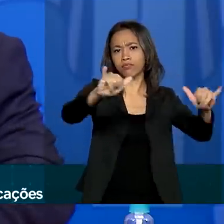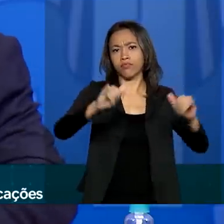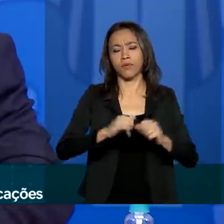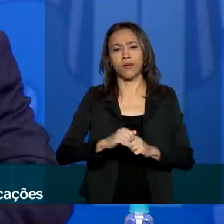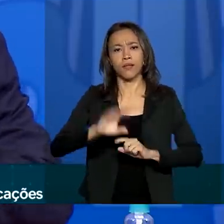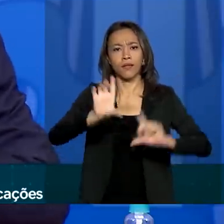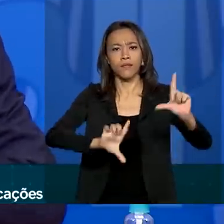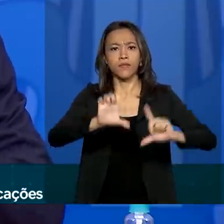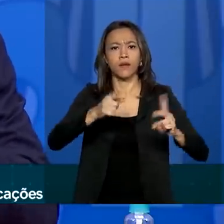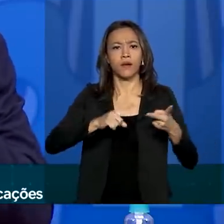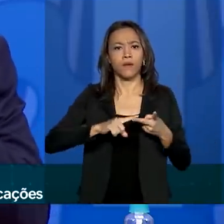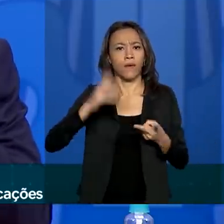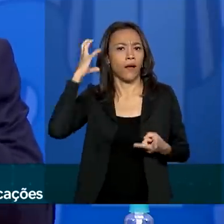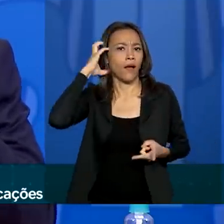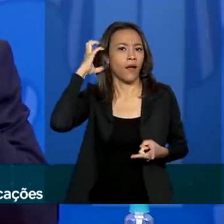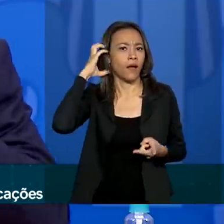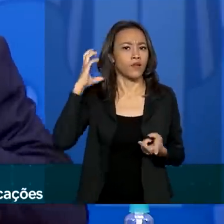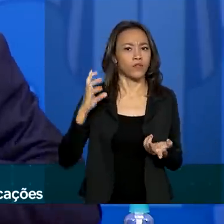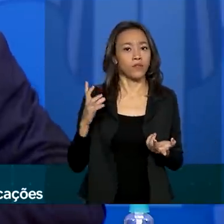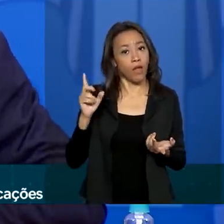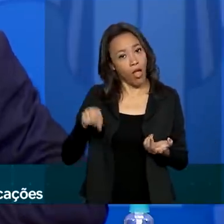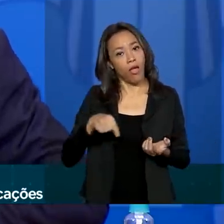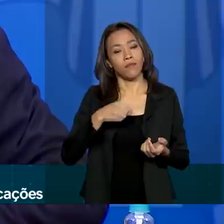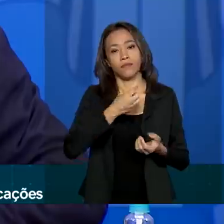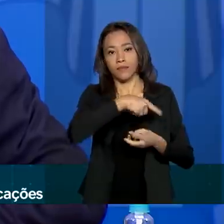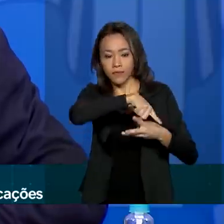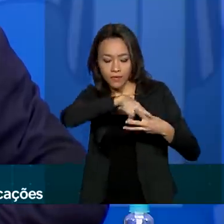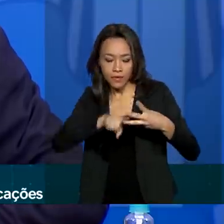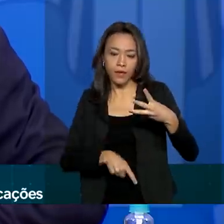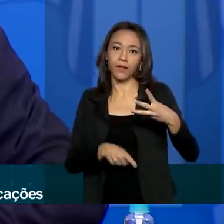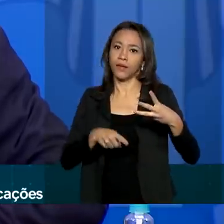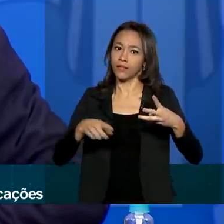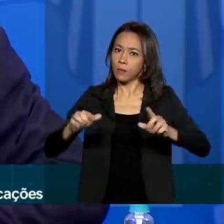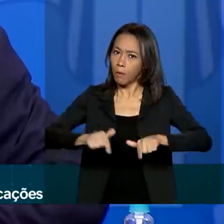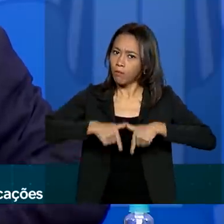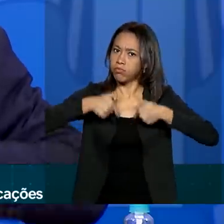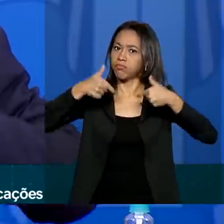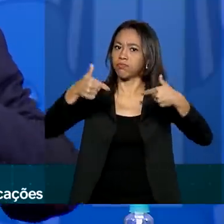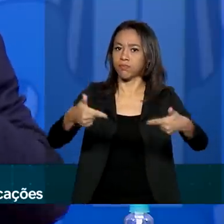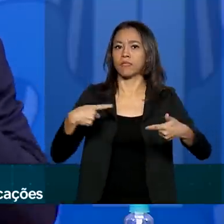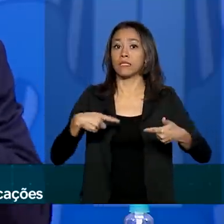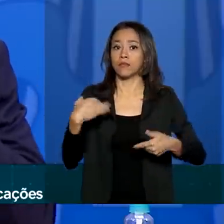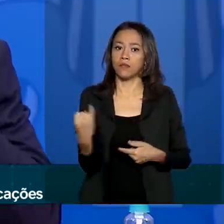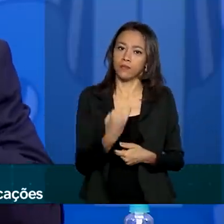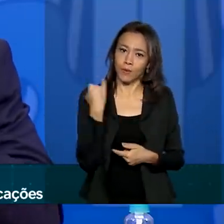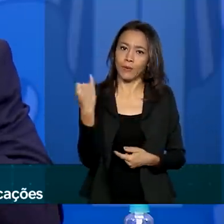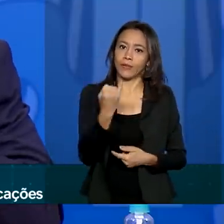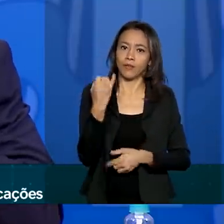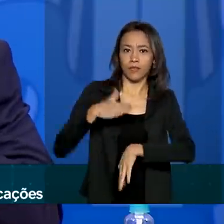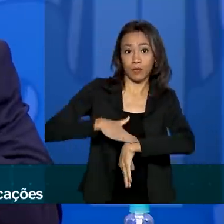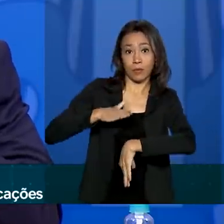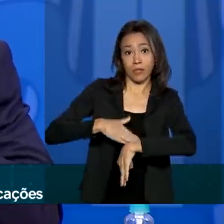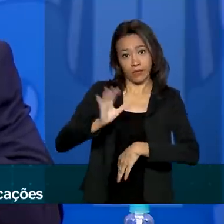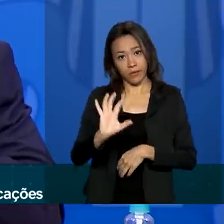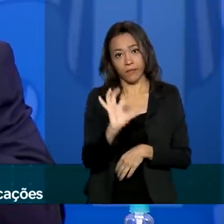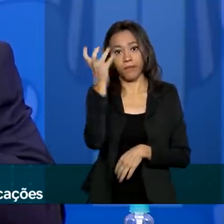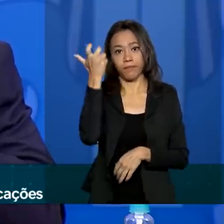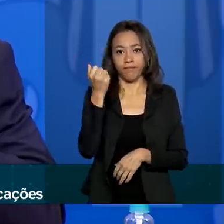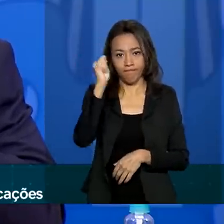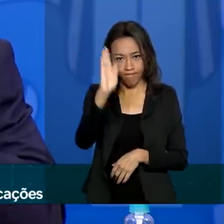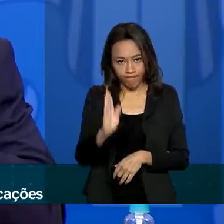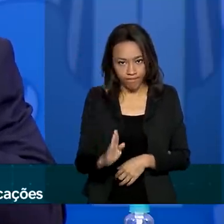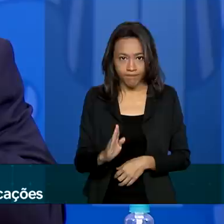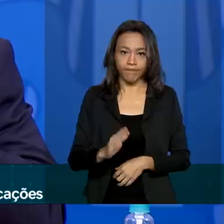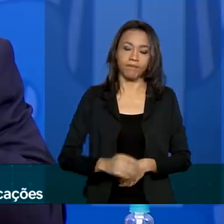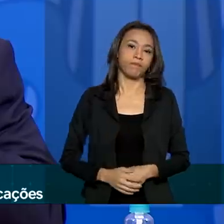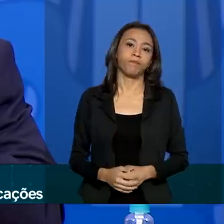difusão. Então, são três frentes ali do Ministério extremamente importantes para esse momento que nós vivemos aqui no Brasil.